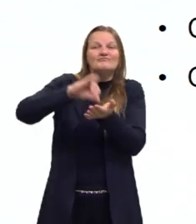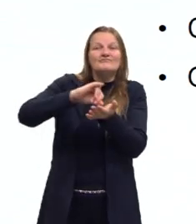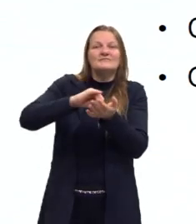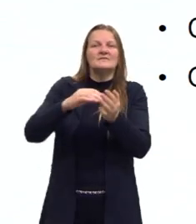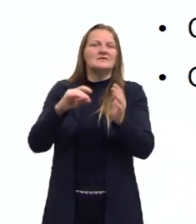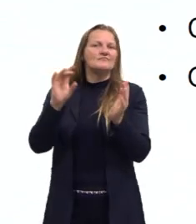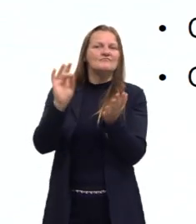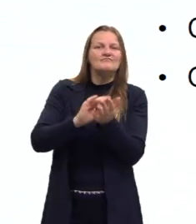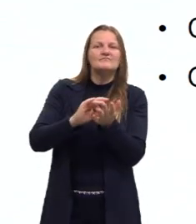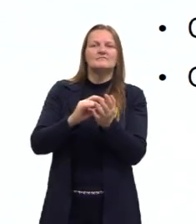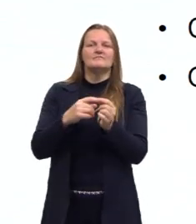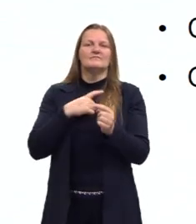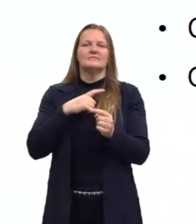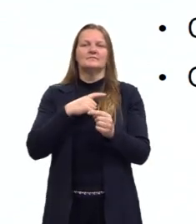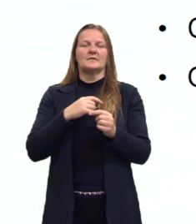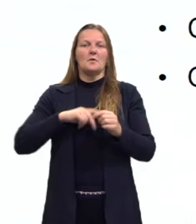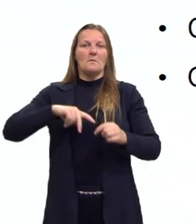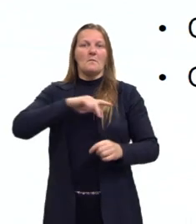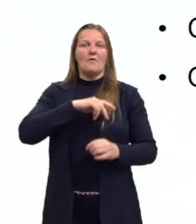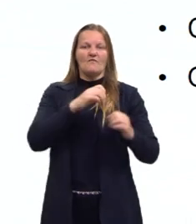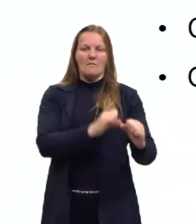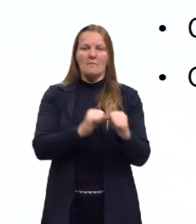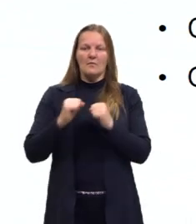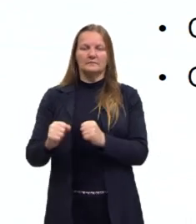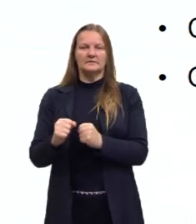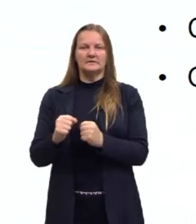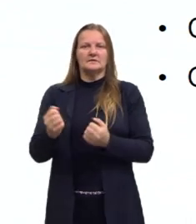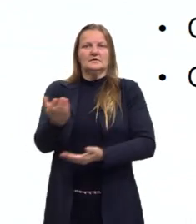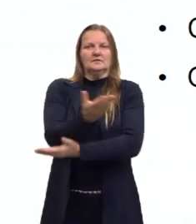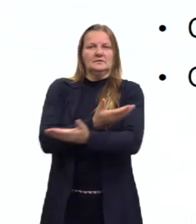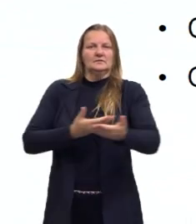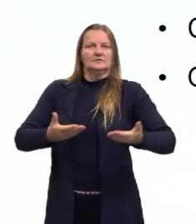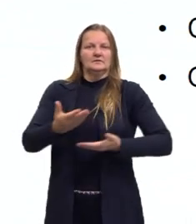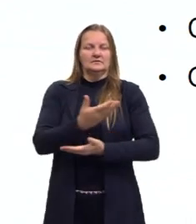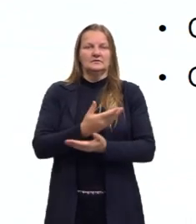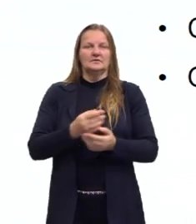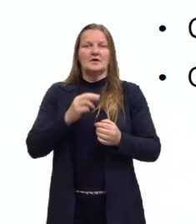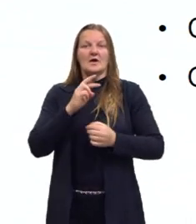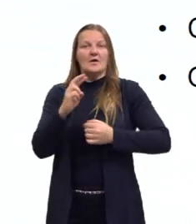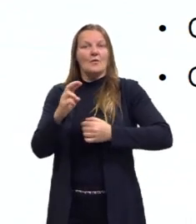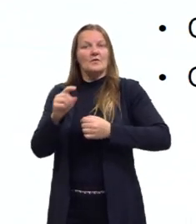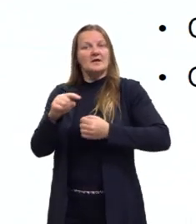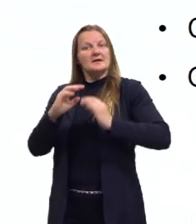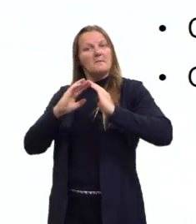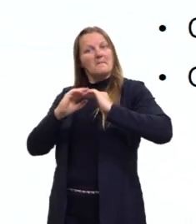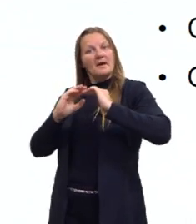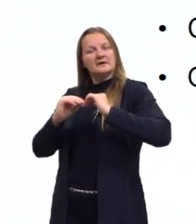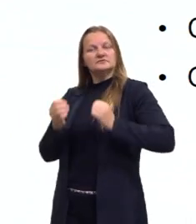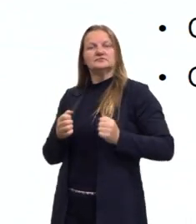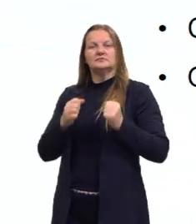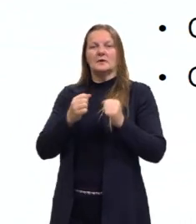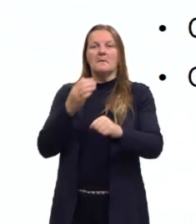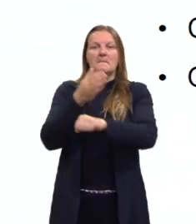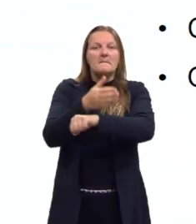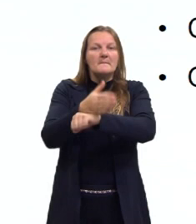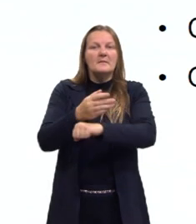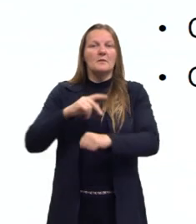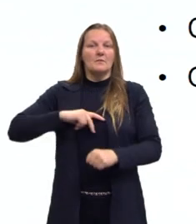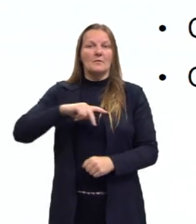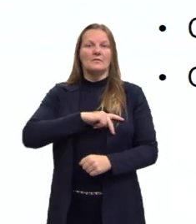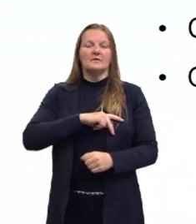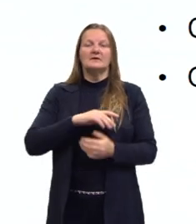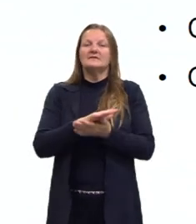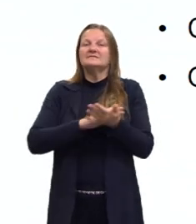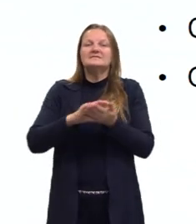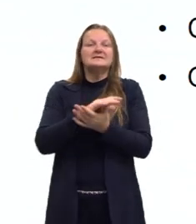populares, não levar o povo ao poder, não responder as suas demandas. Então, a participação popular não vai